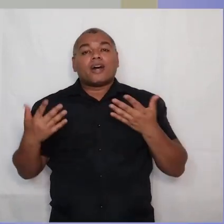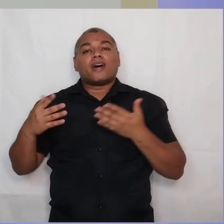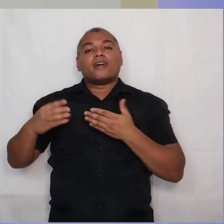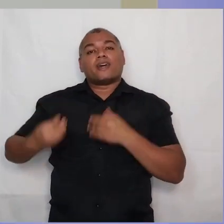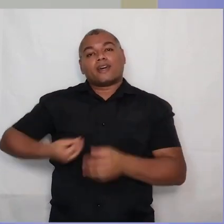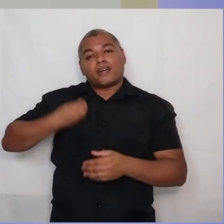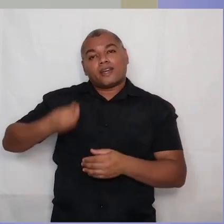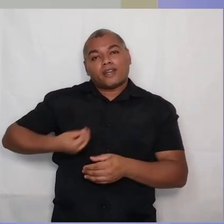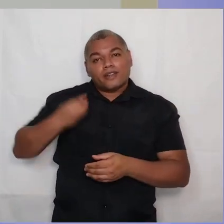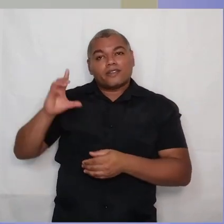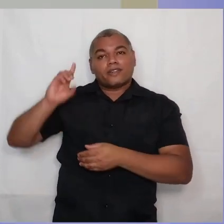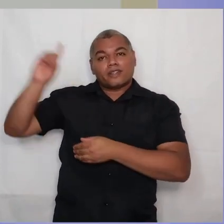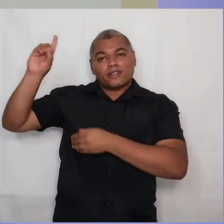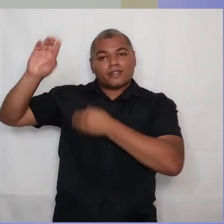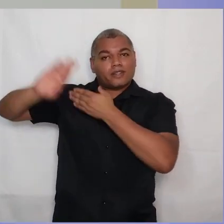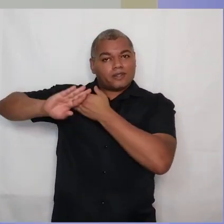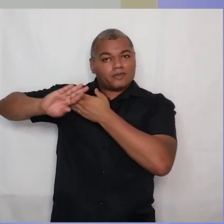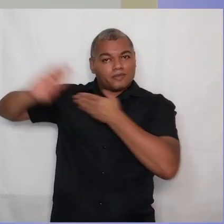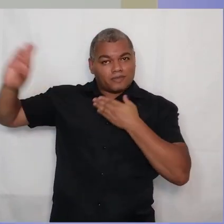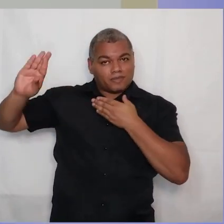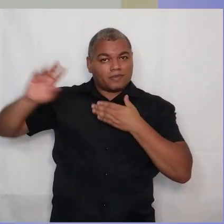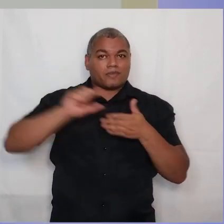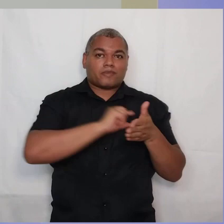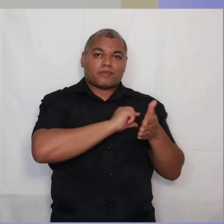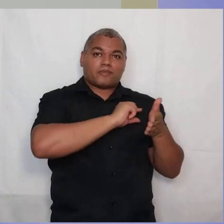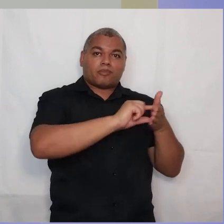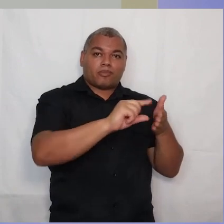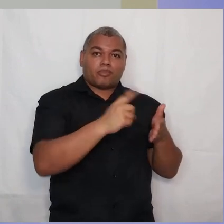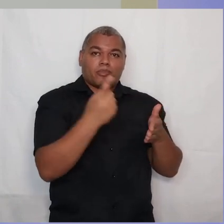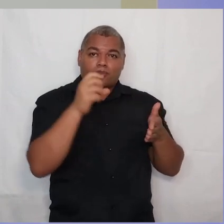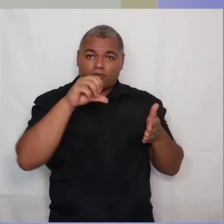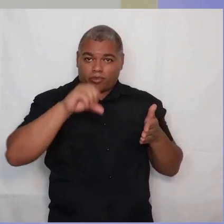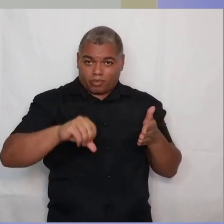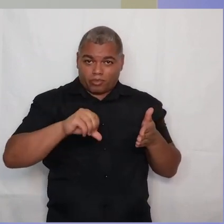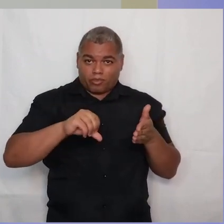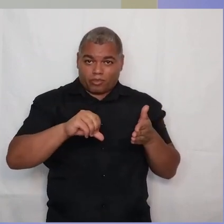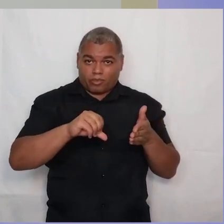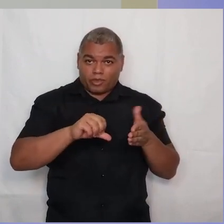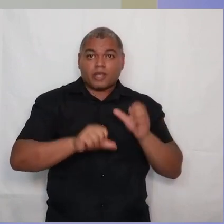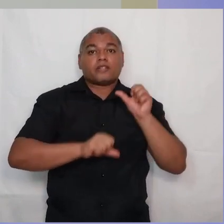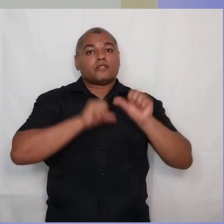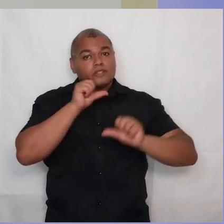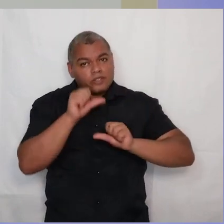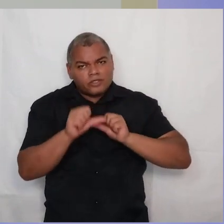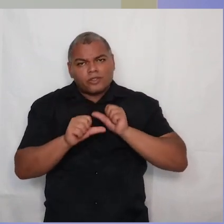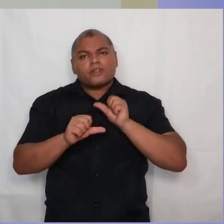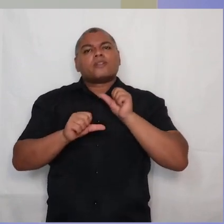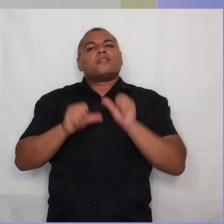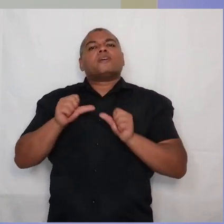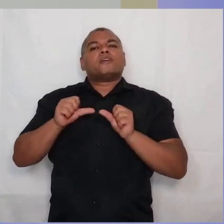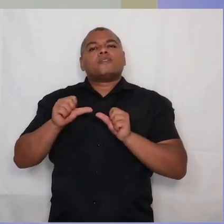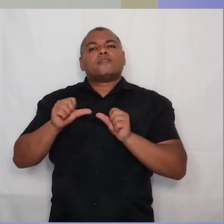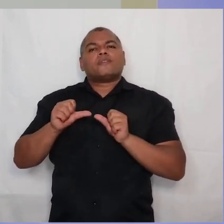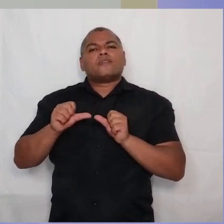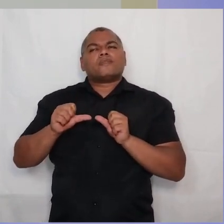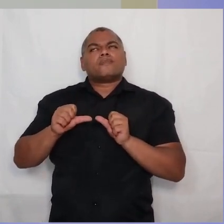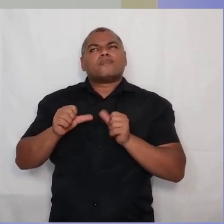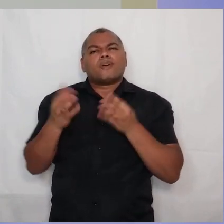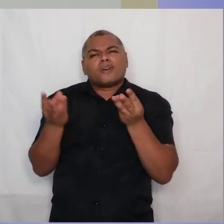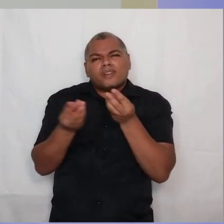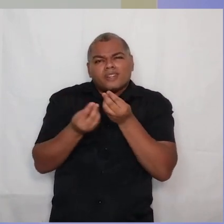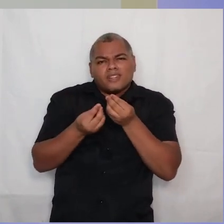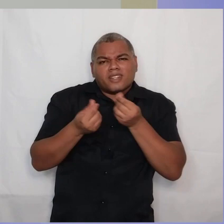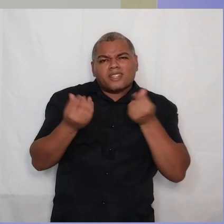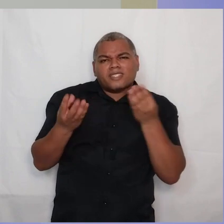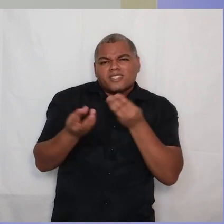Deus. Versículo 19 do capítulo 4 de Efésios diz, tendo se tornado insensíveis, o não-crente não tem